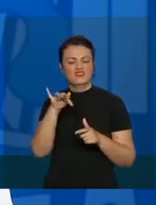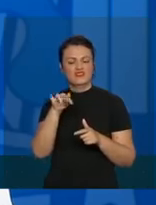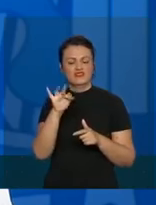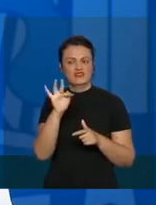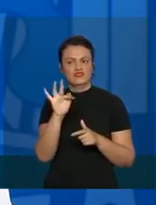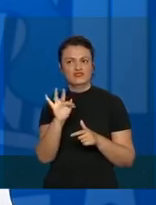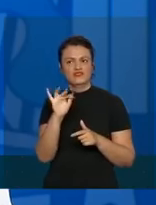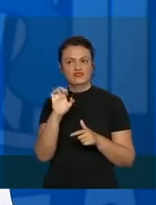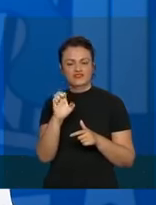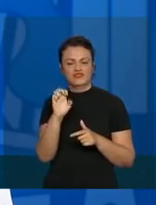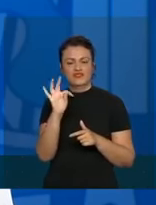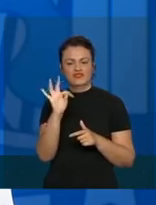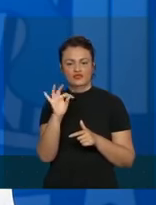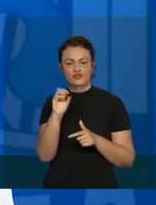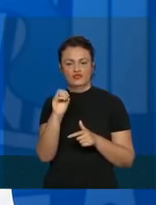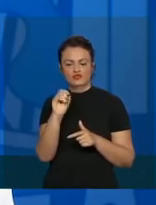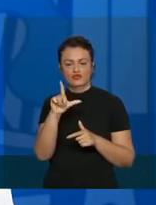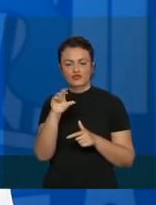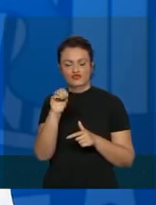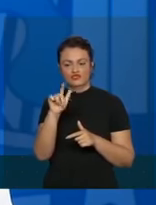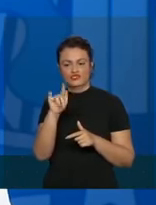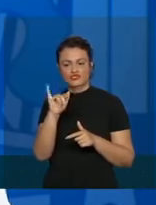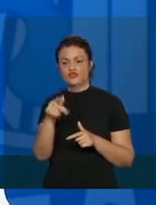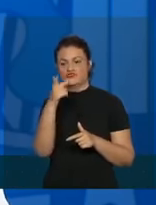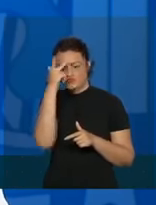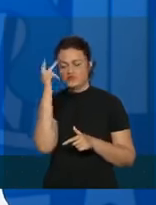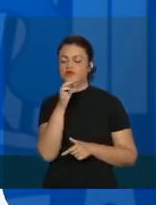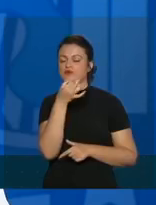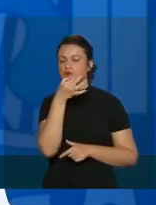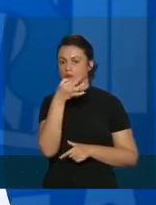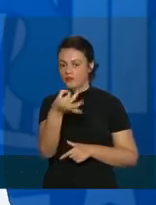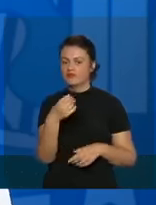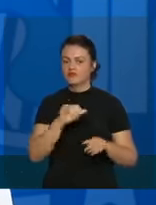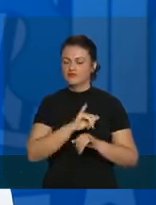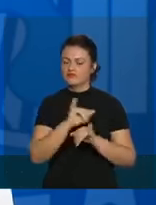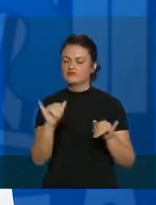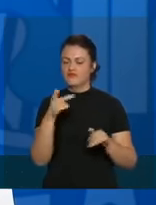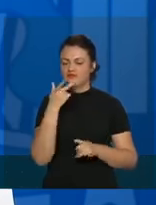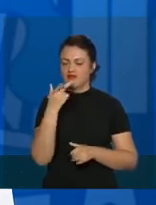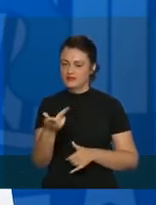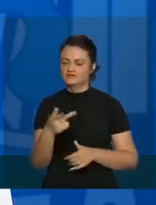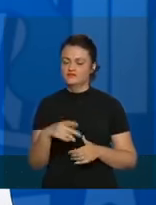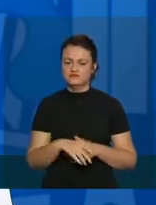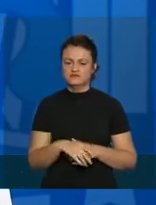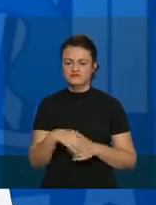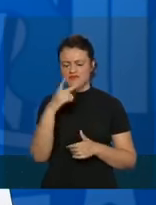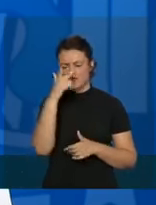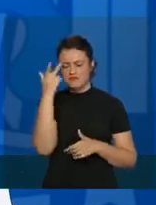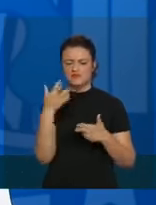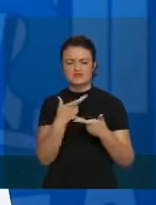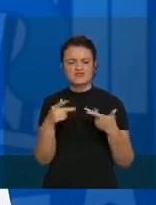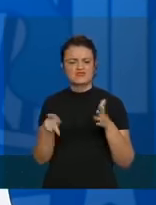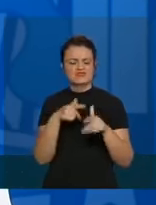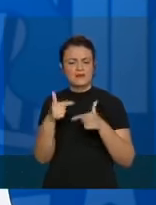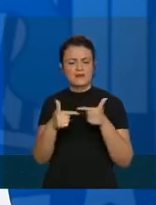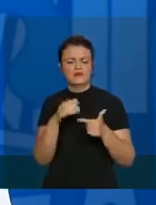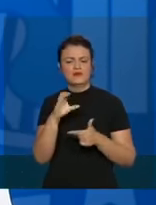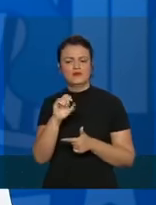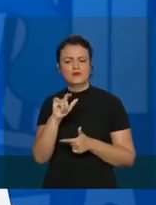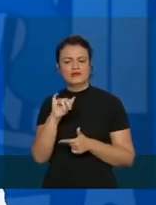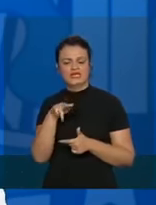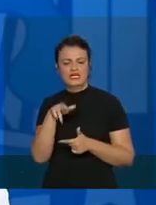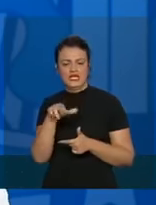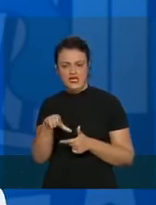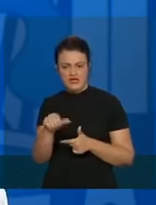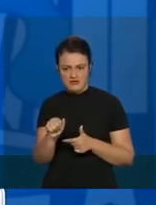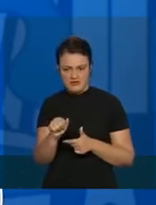doenças infecciosas, esse pessoal tem que se pronunciar, o pessoal que mexe com a parte de clínica médica, que são o